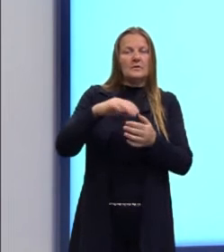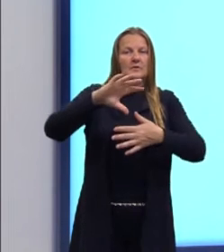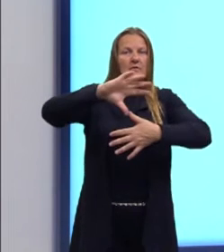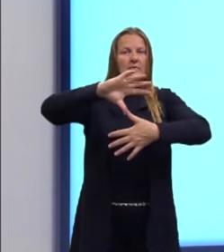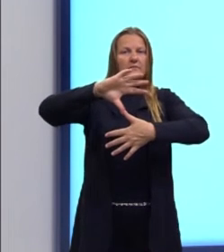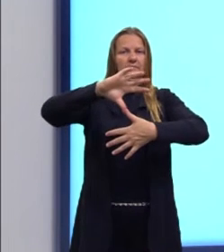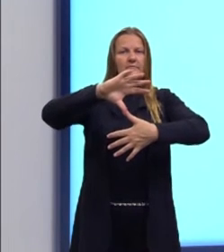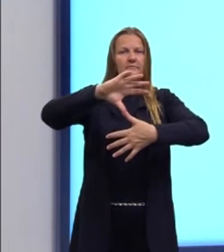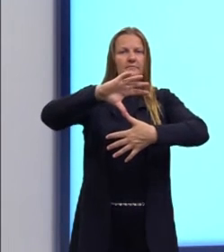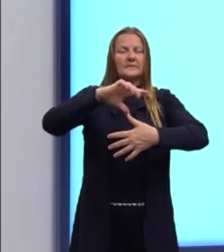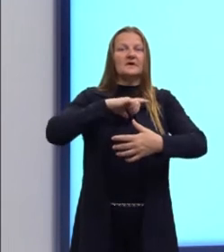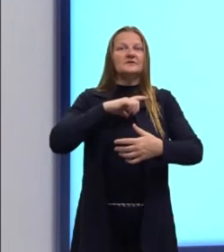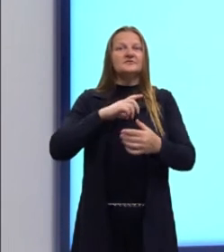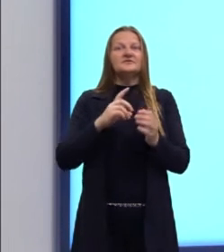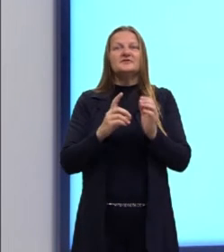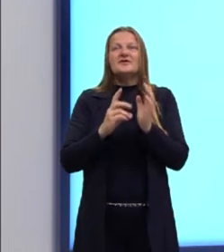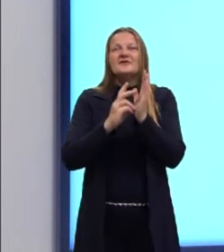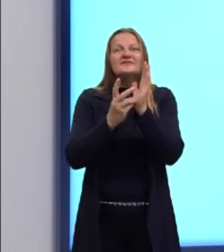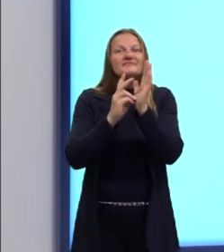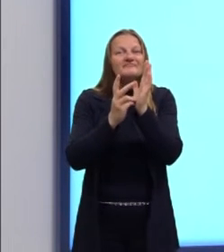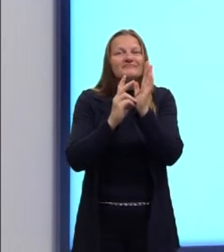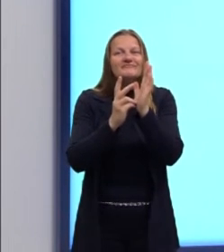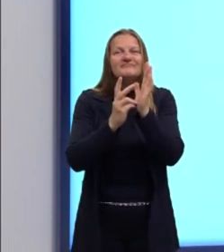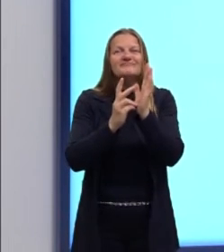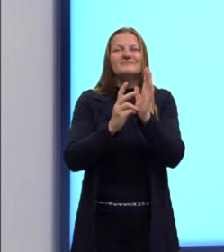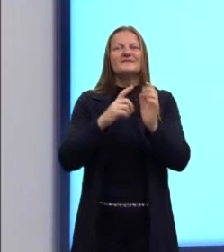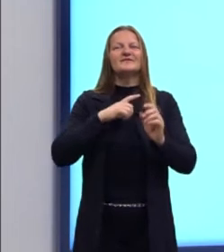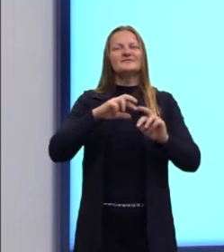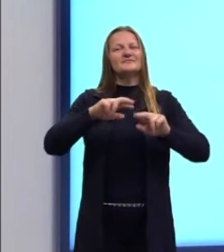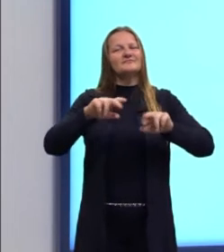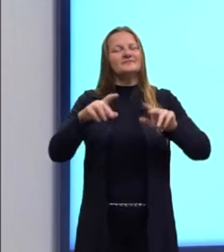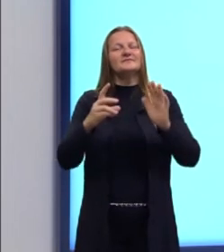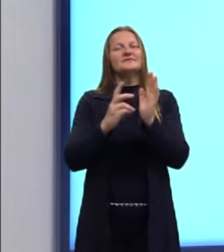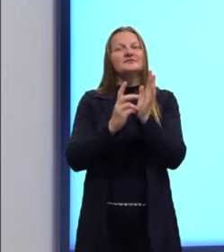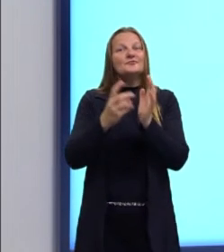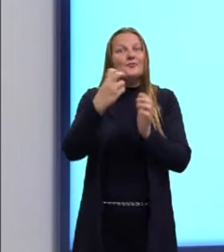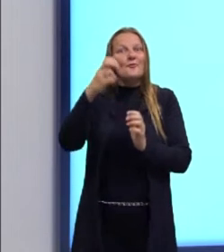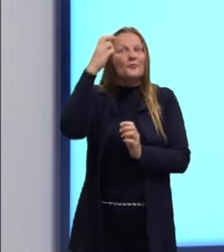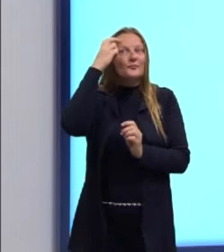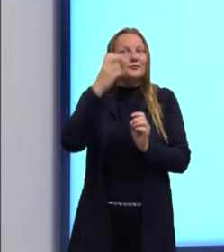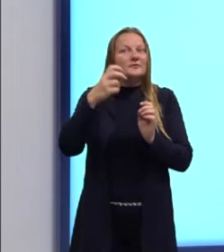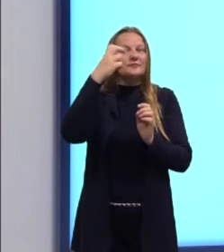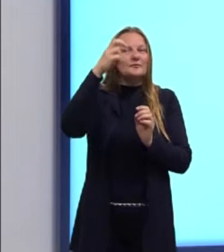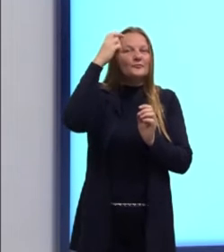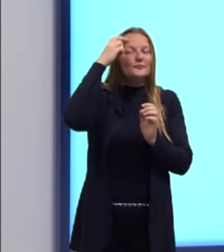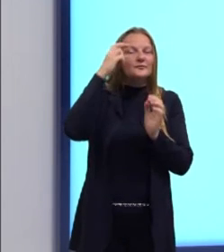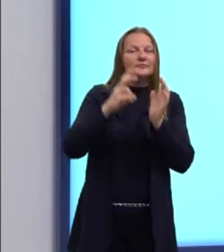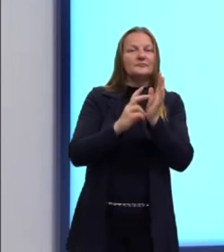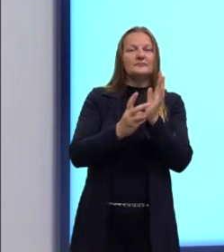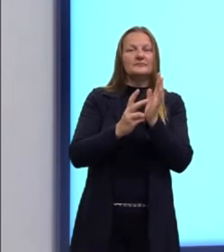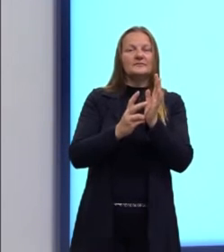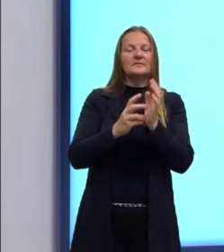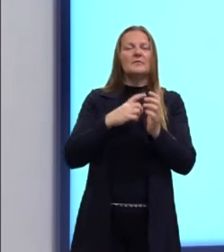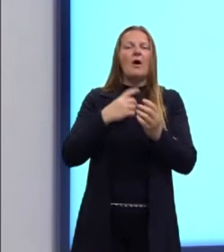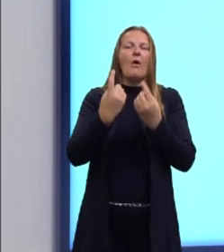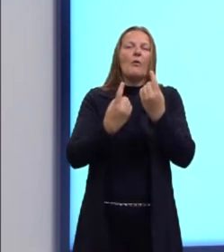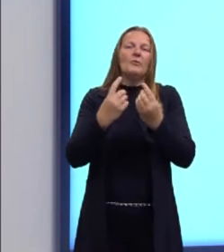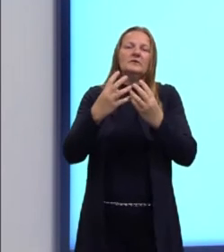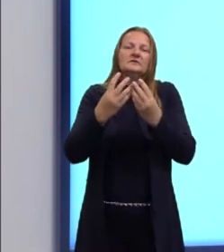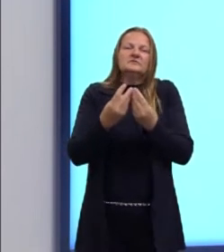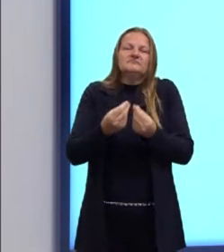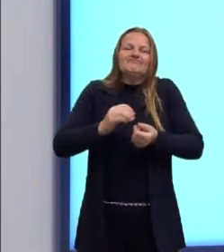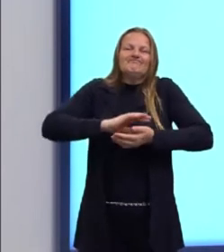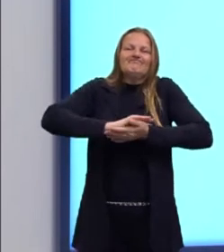Américas, aqui já haviam as civilizações, haviam culturas que foram, muitas delas foram